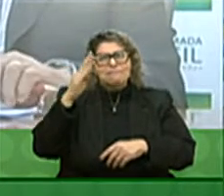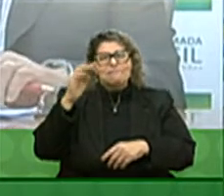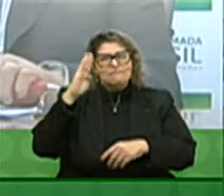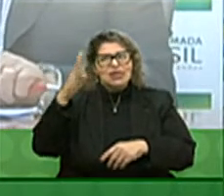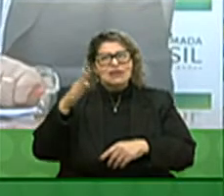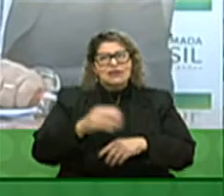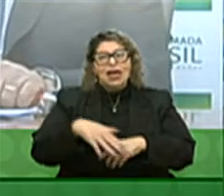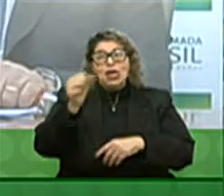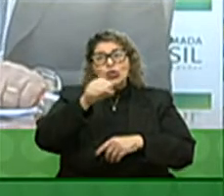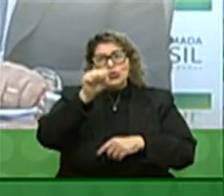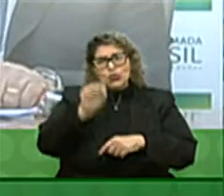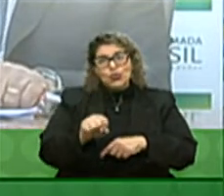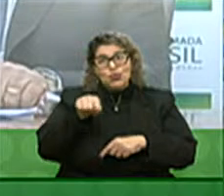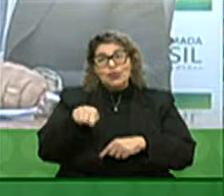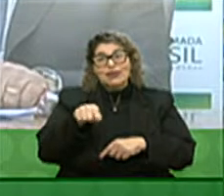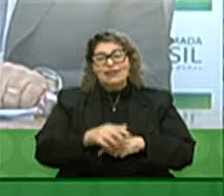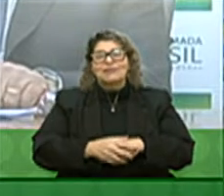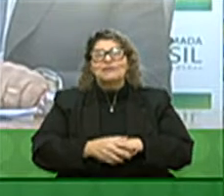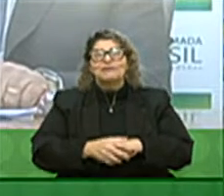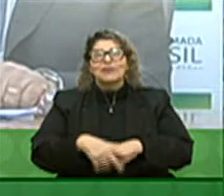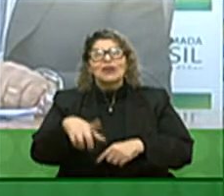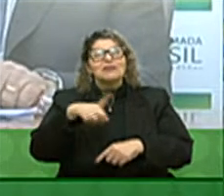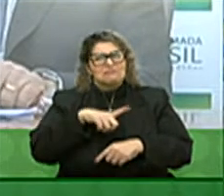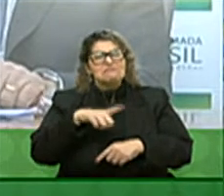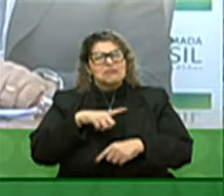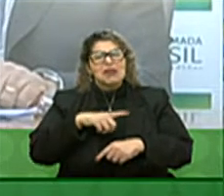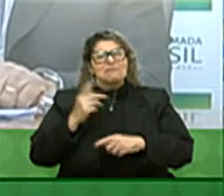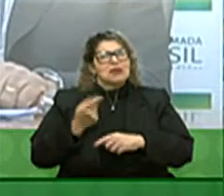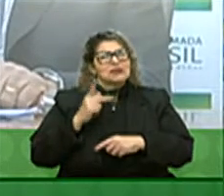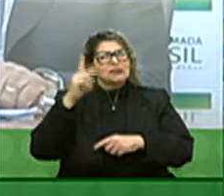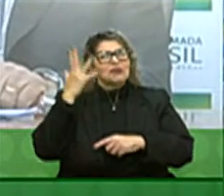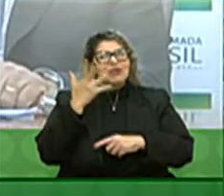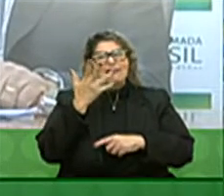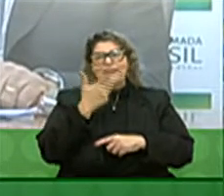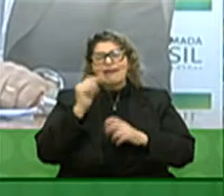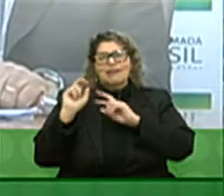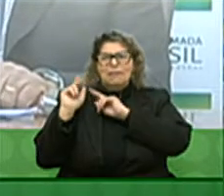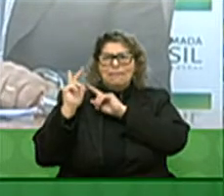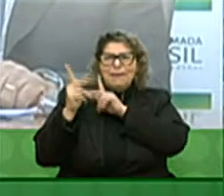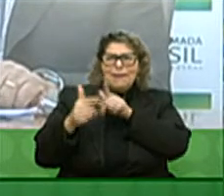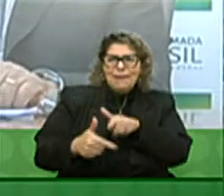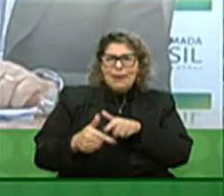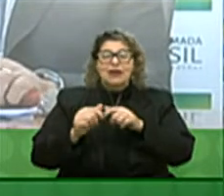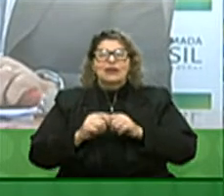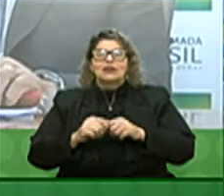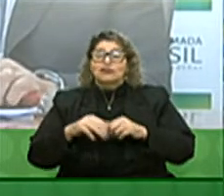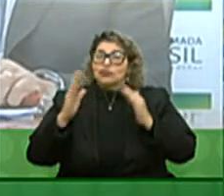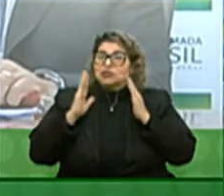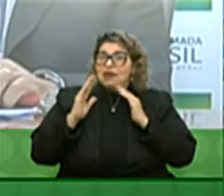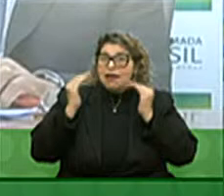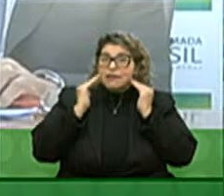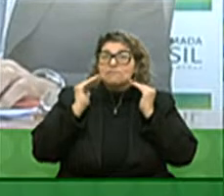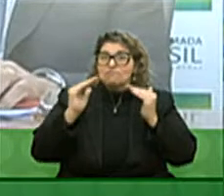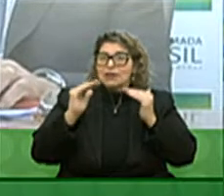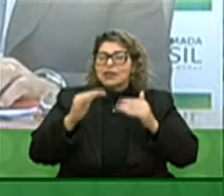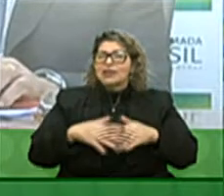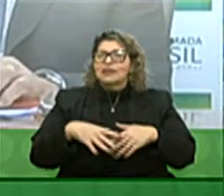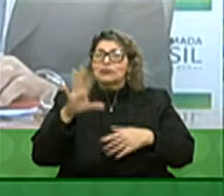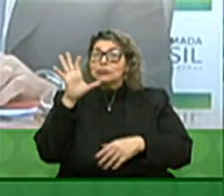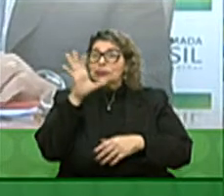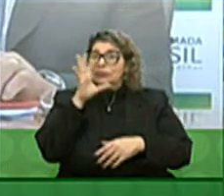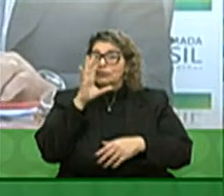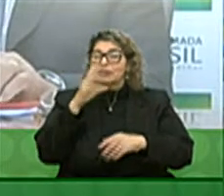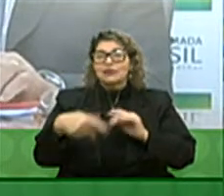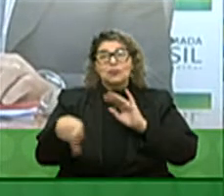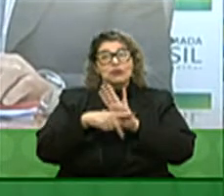do Sul tem uma bonita trajetória como eu disse de muito respeito de muita admiração pelo povo